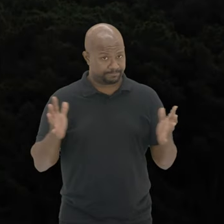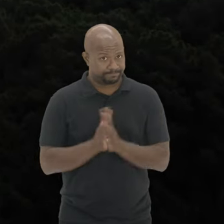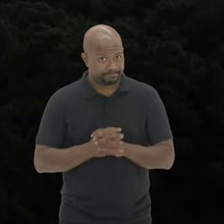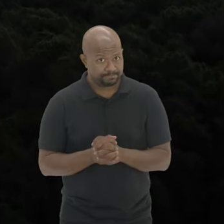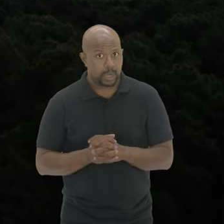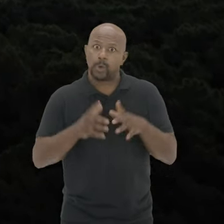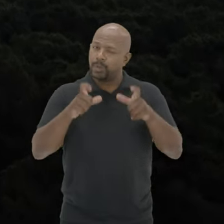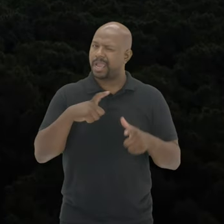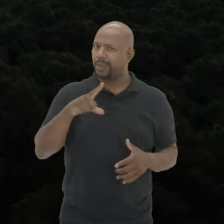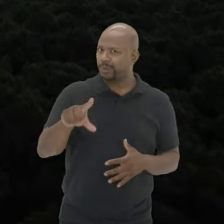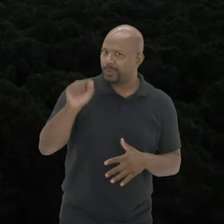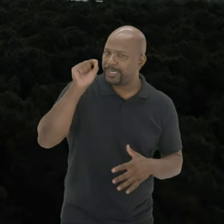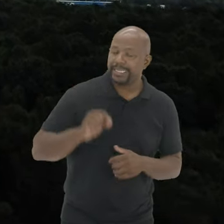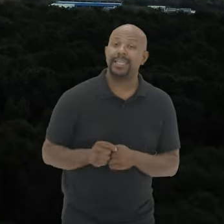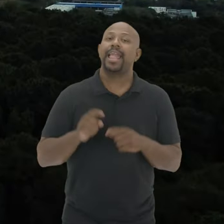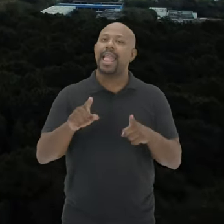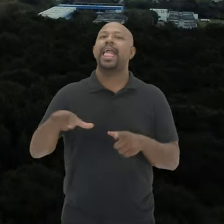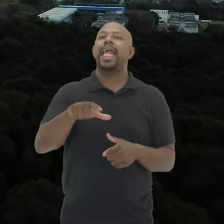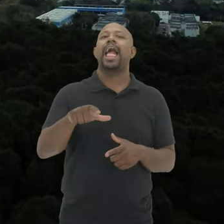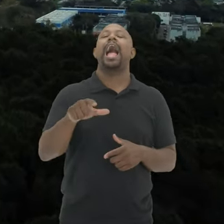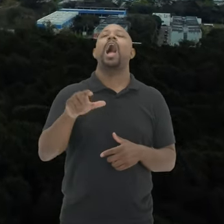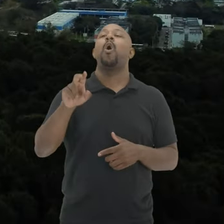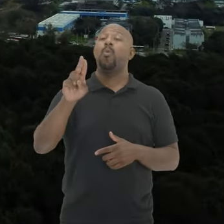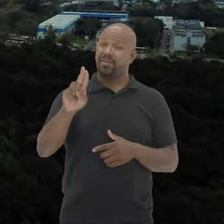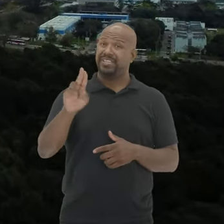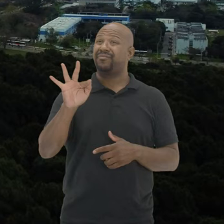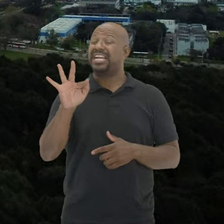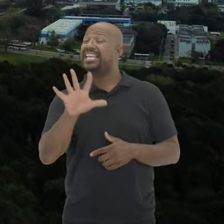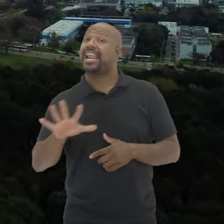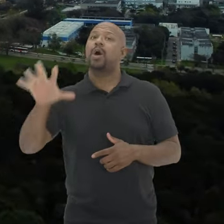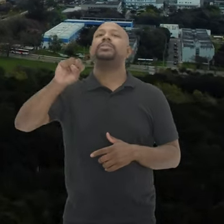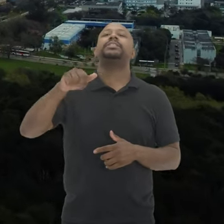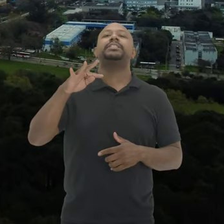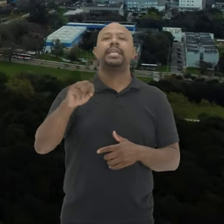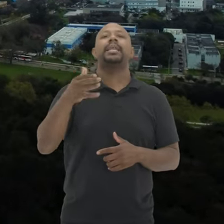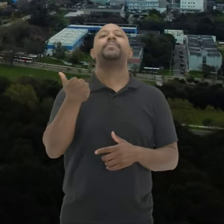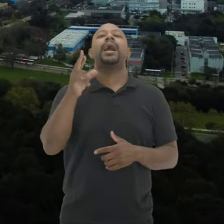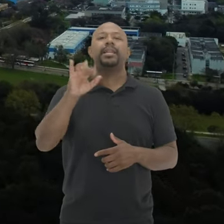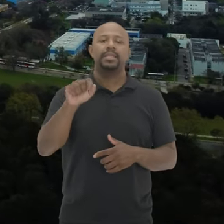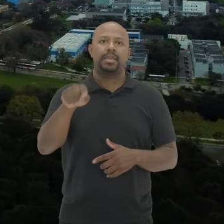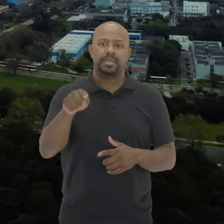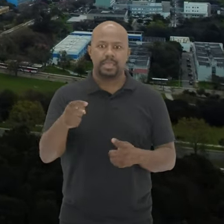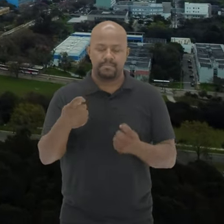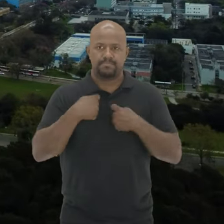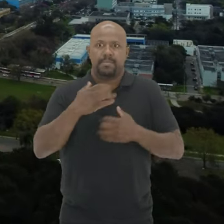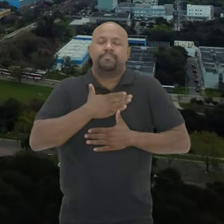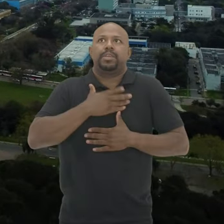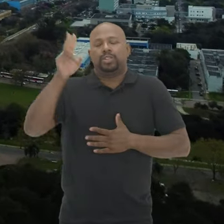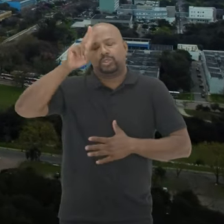Então O lugar que eu escolhi É a Universidade Federal De Santa Maria O lugar que